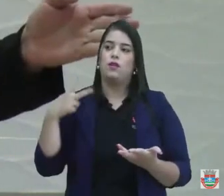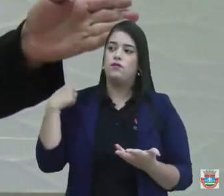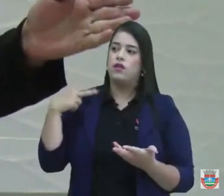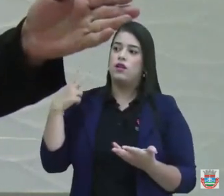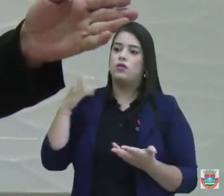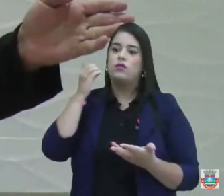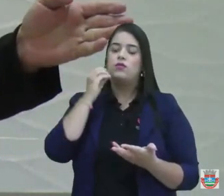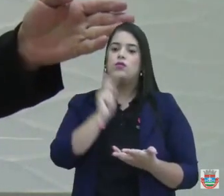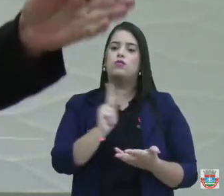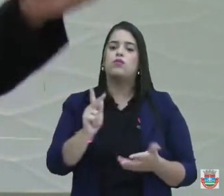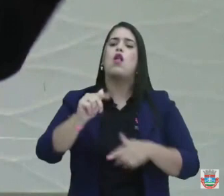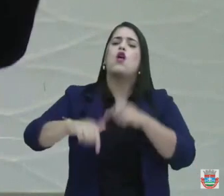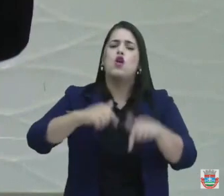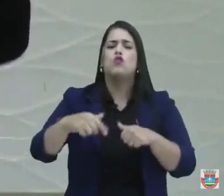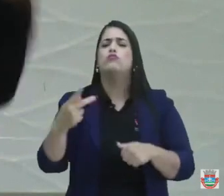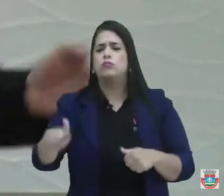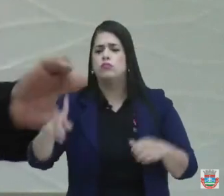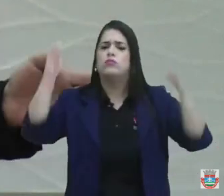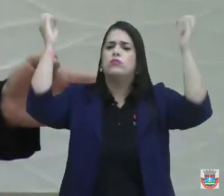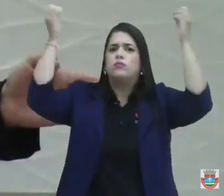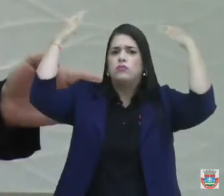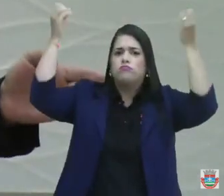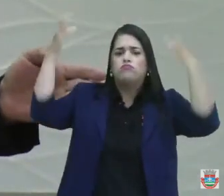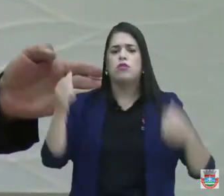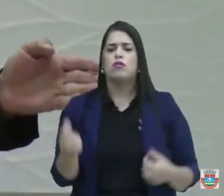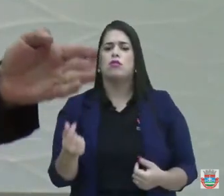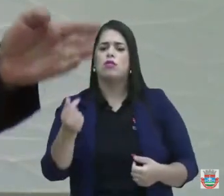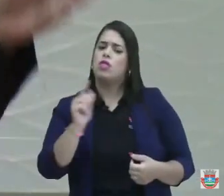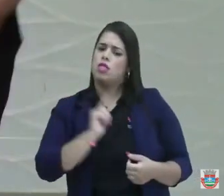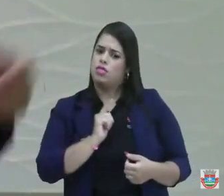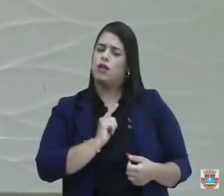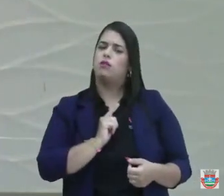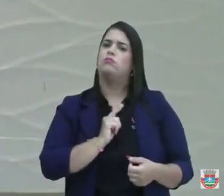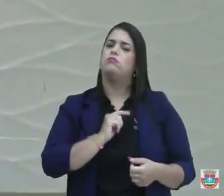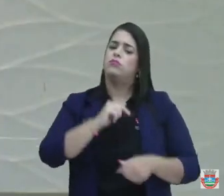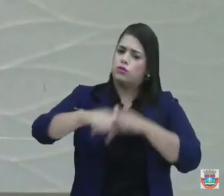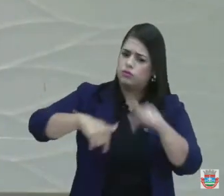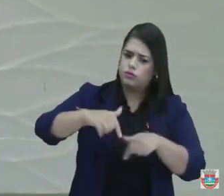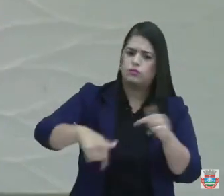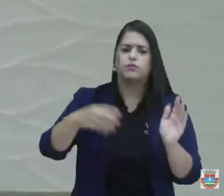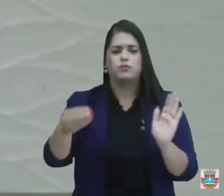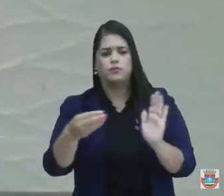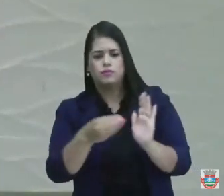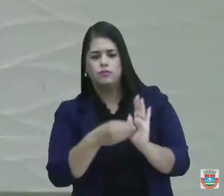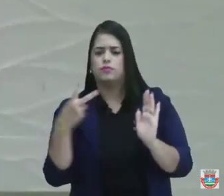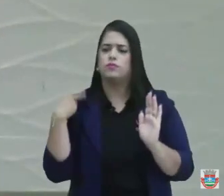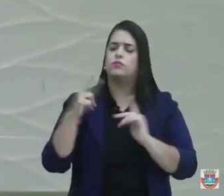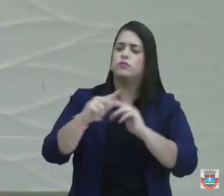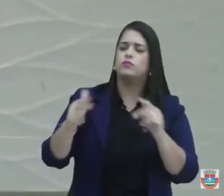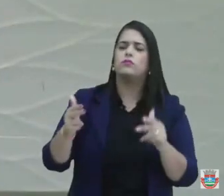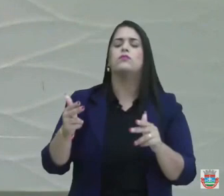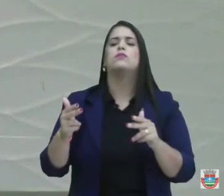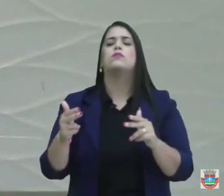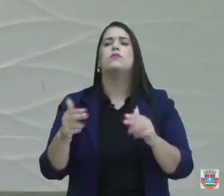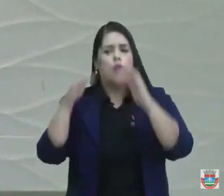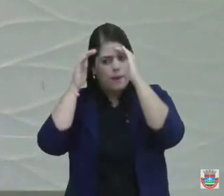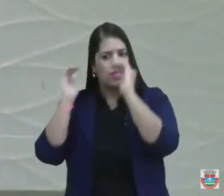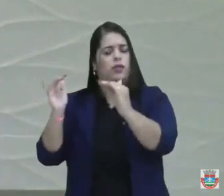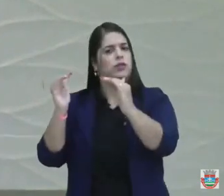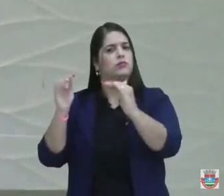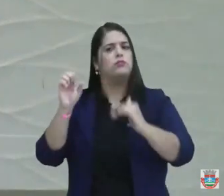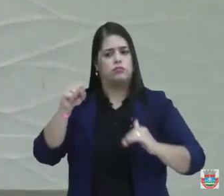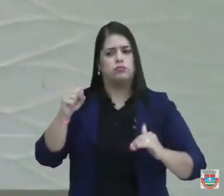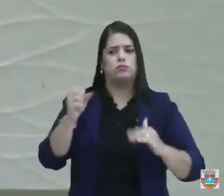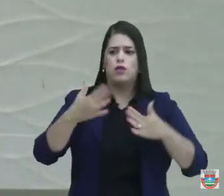pela sua ambulância. Dinheiro existe. Vamos lutar para que as emendas dos vereadores sejam atendidas sim de todos os